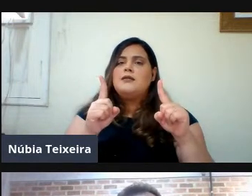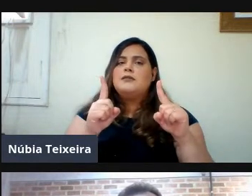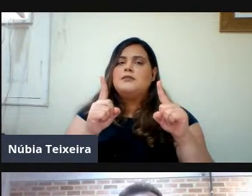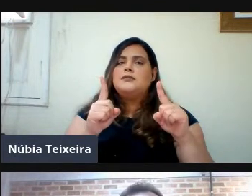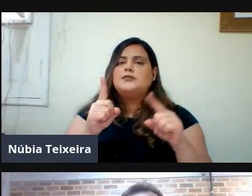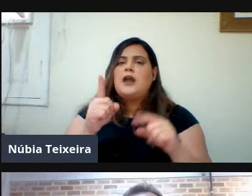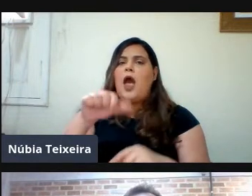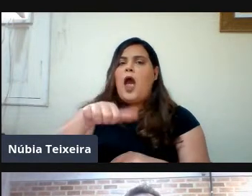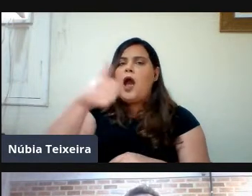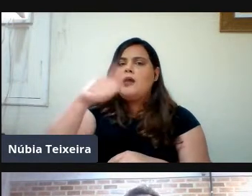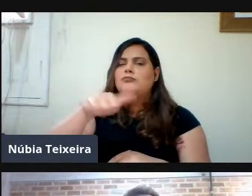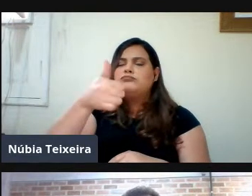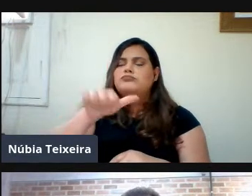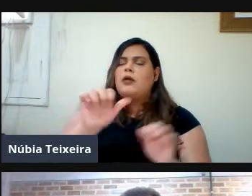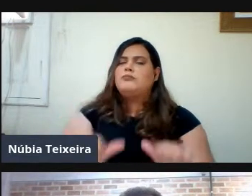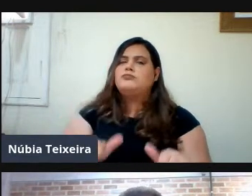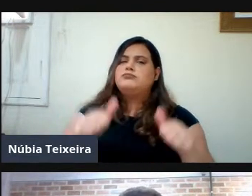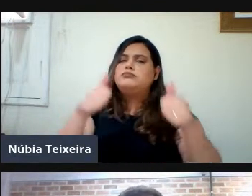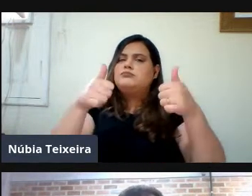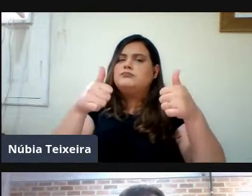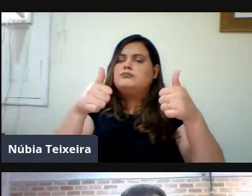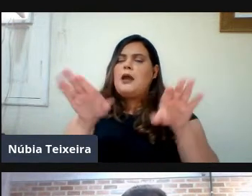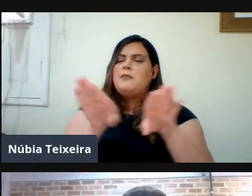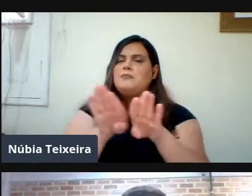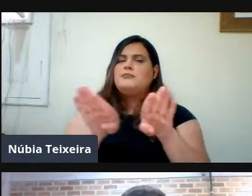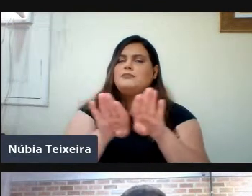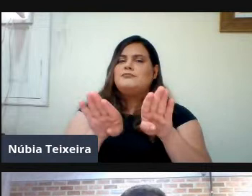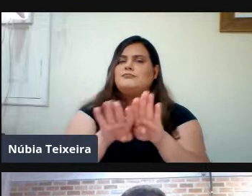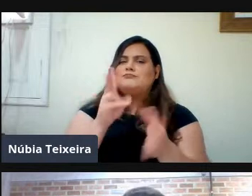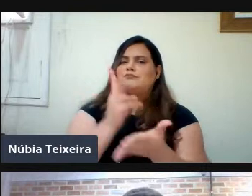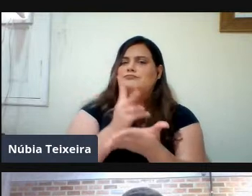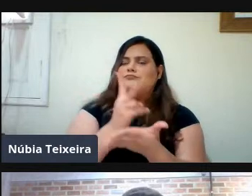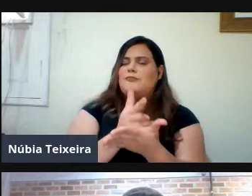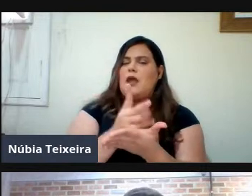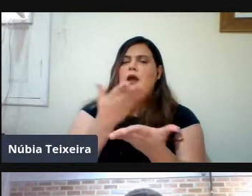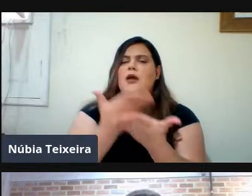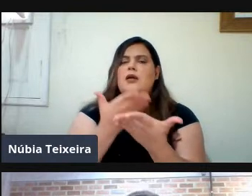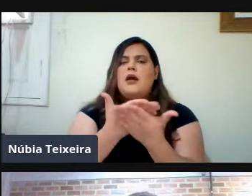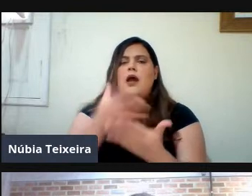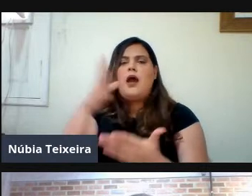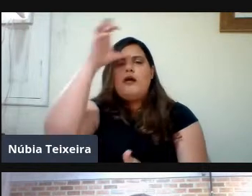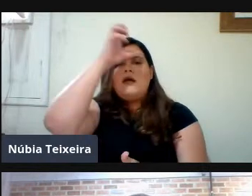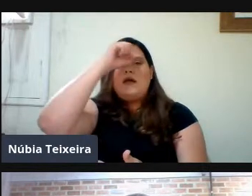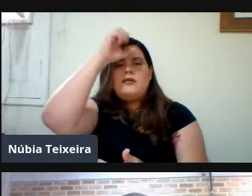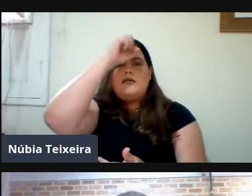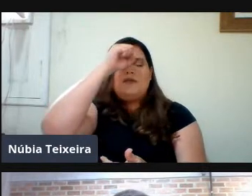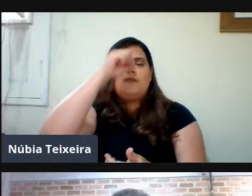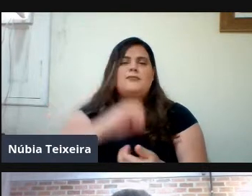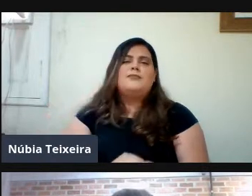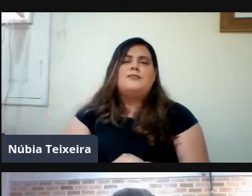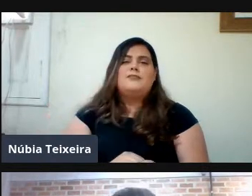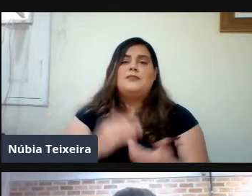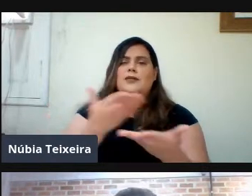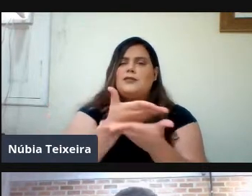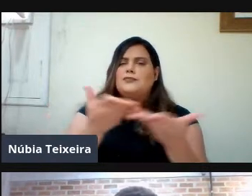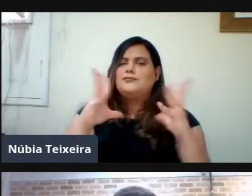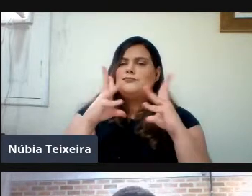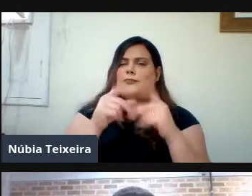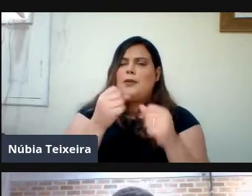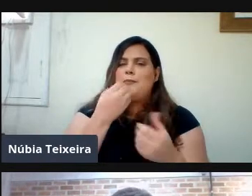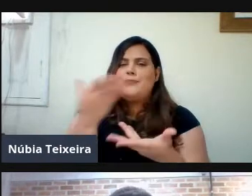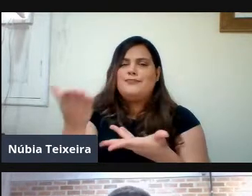Que Possa Diminuir A Qualidade Das Nossas Aulas O Aprendizagem Que Vocês Têm Então A Todos Vocês Bem-vindos